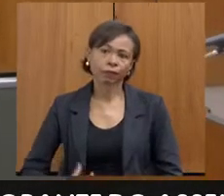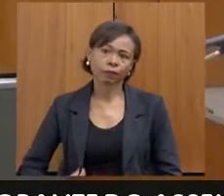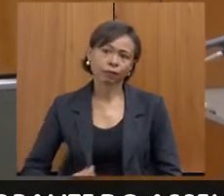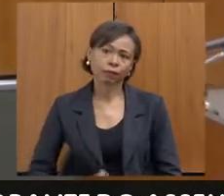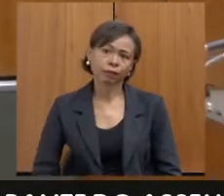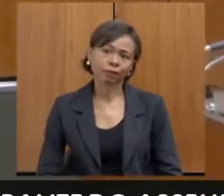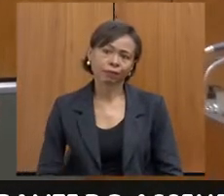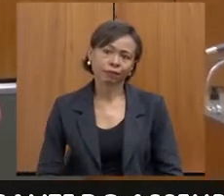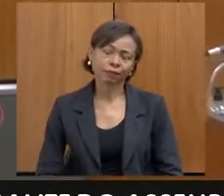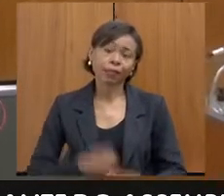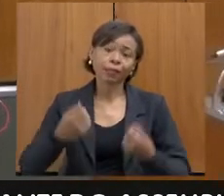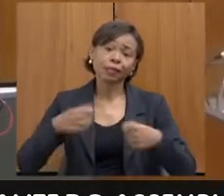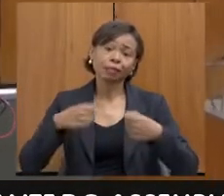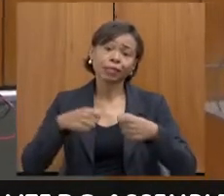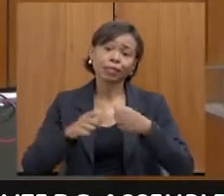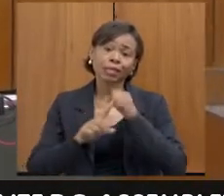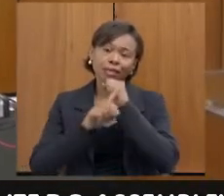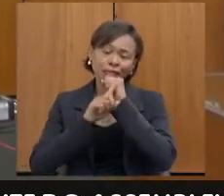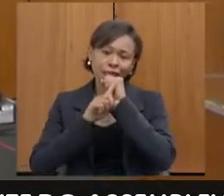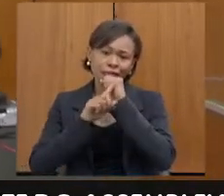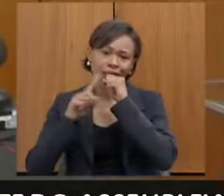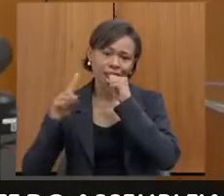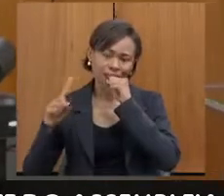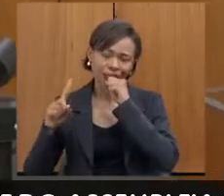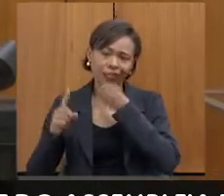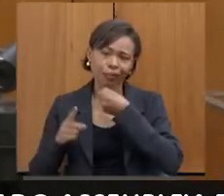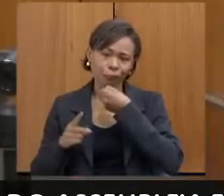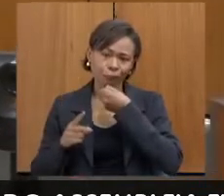É preciso habilitar, Jussiara.